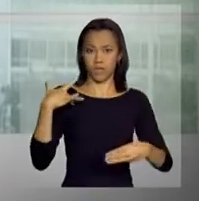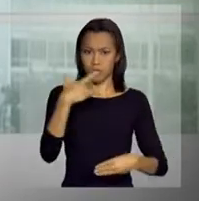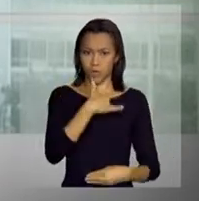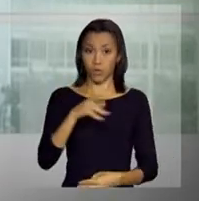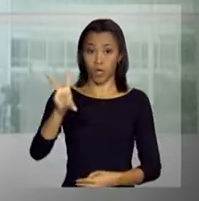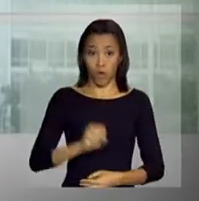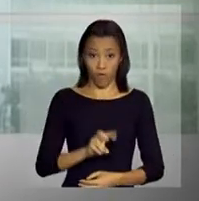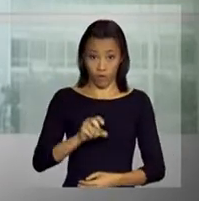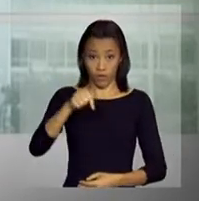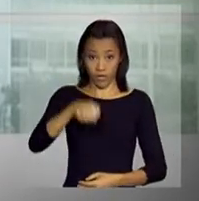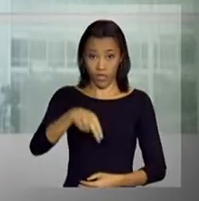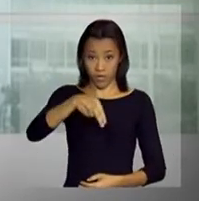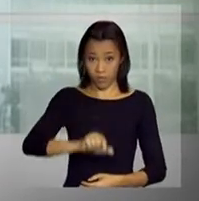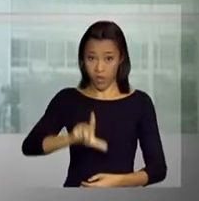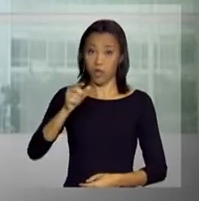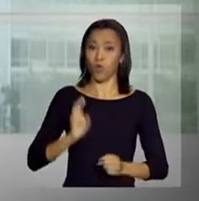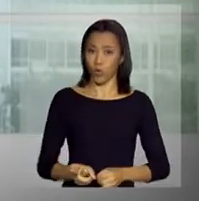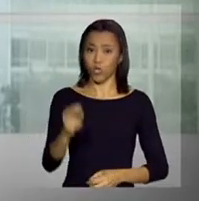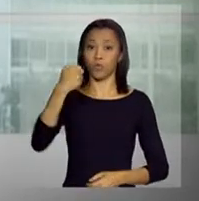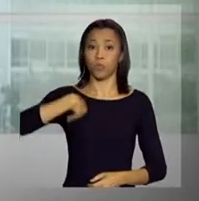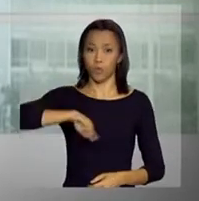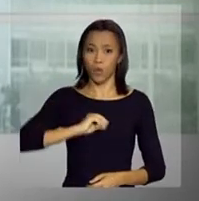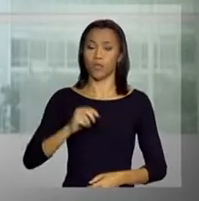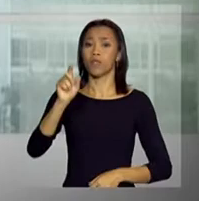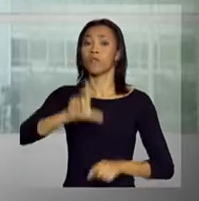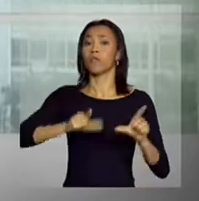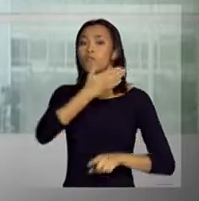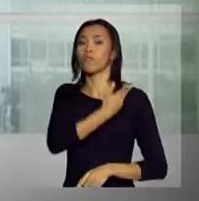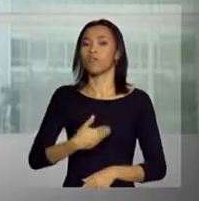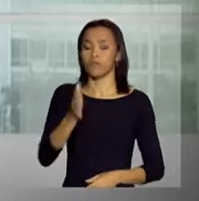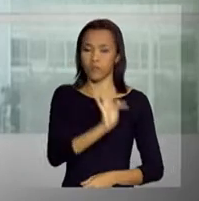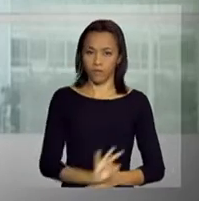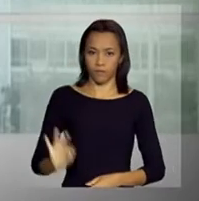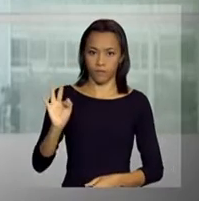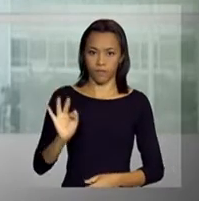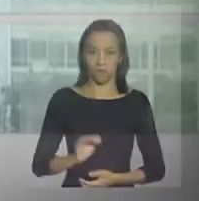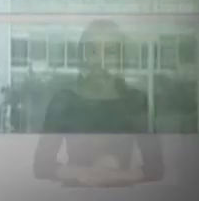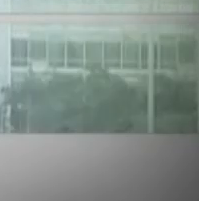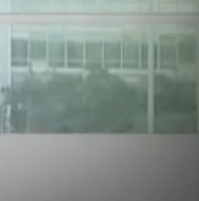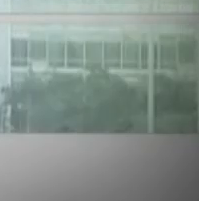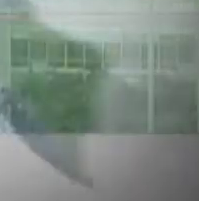ao vivo aqui na NBR. Continue com a gente, NBR e a TV do Governo Federal. Tchau.